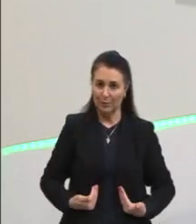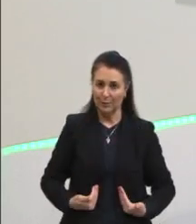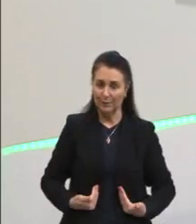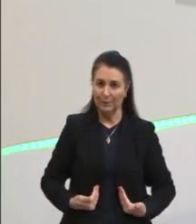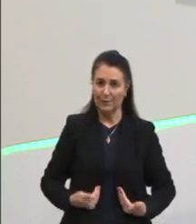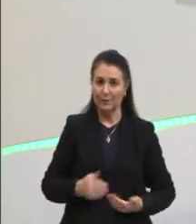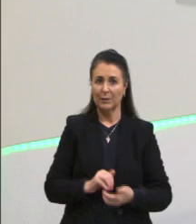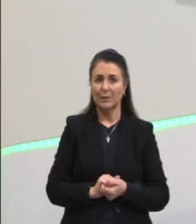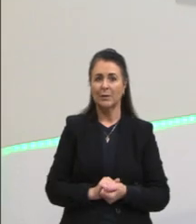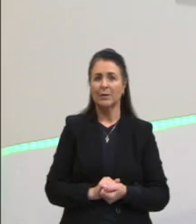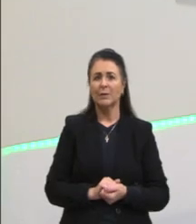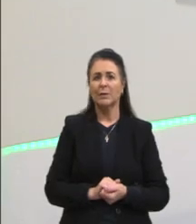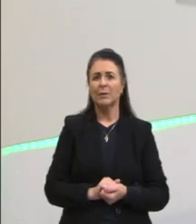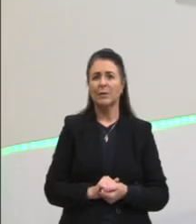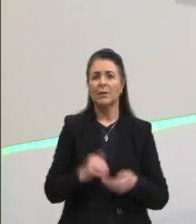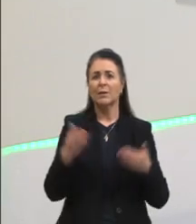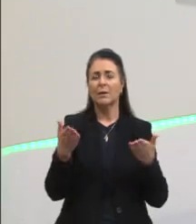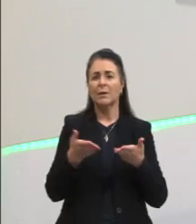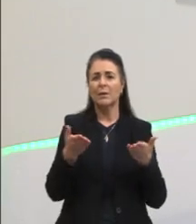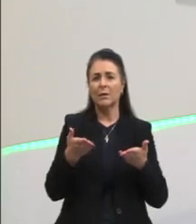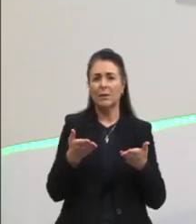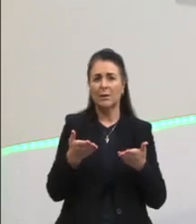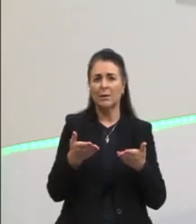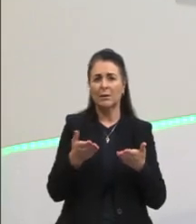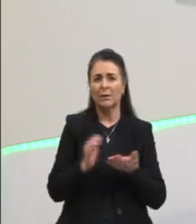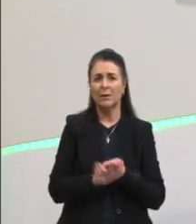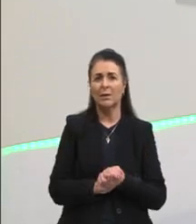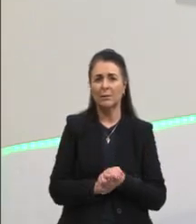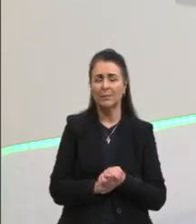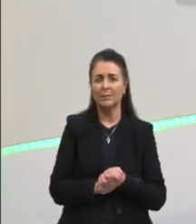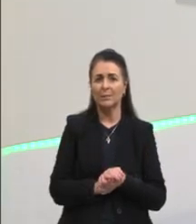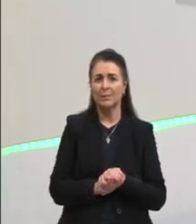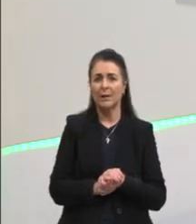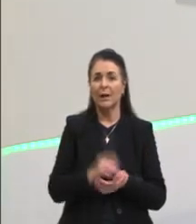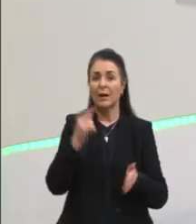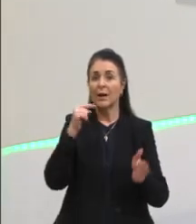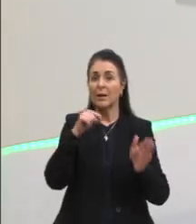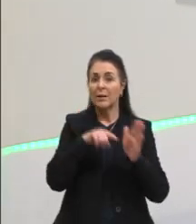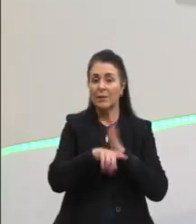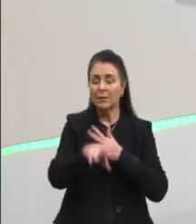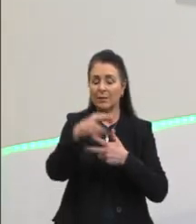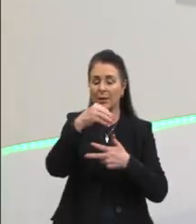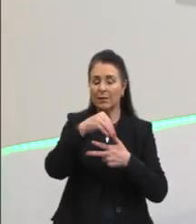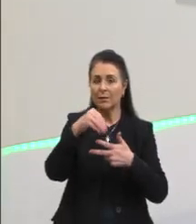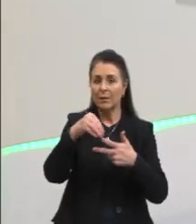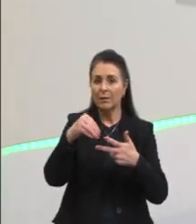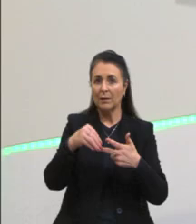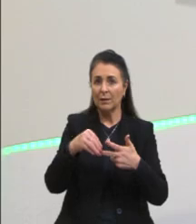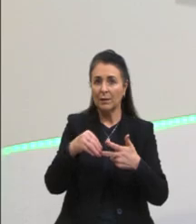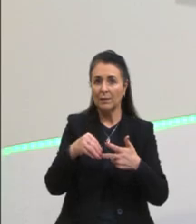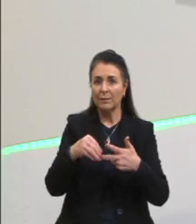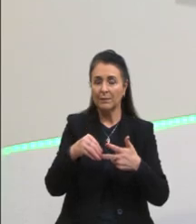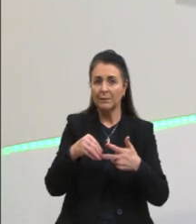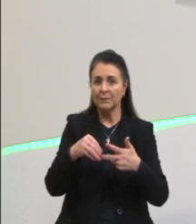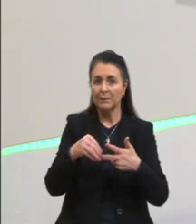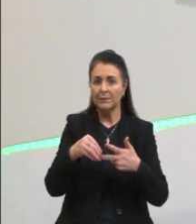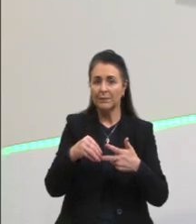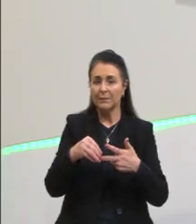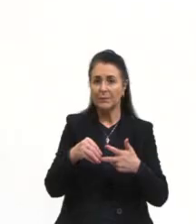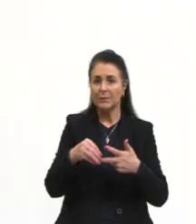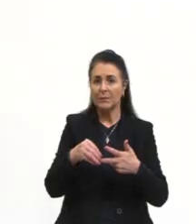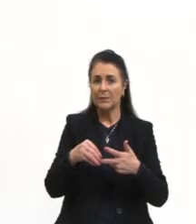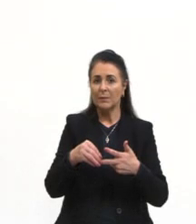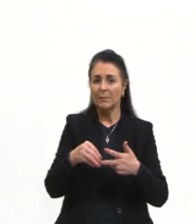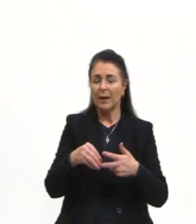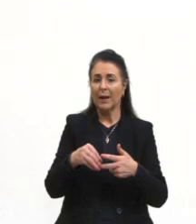Certo? Agora, pessoal. Vamos ver uma questão do Enem. Para ver como é que está aí o